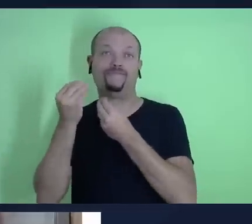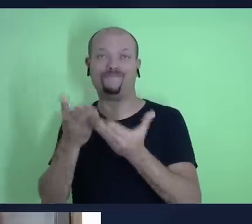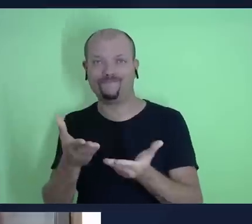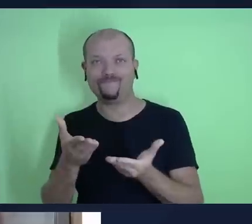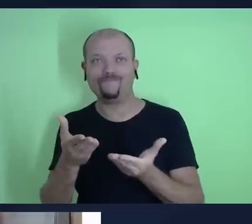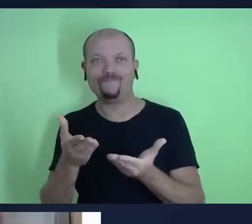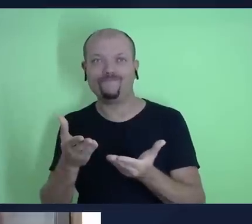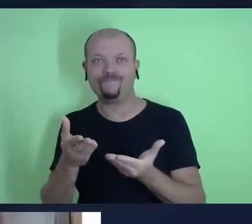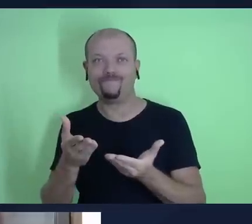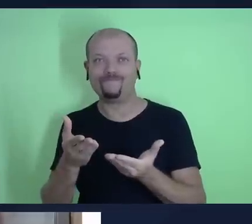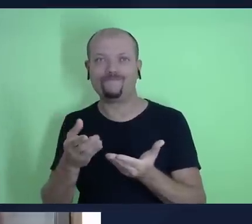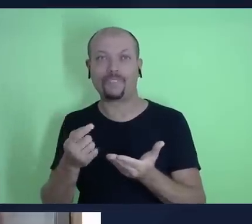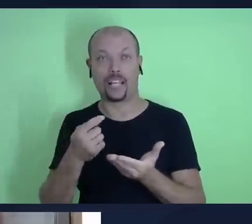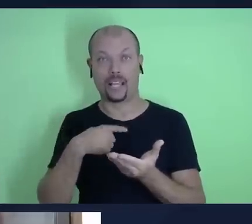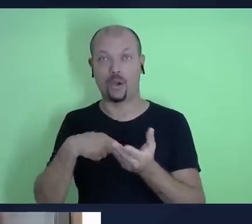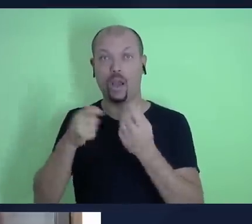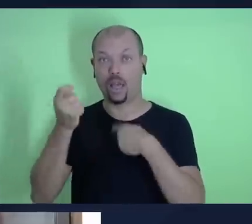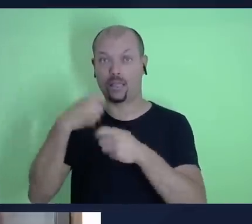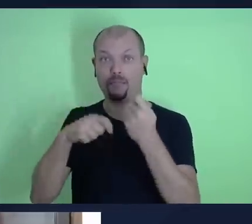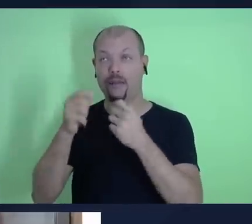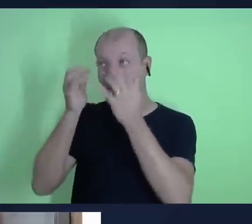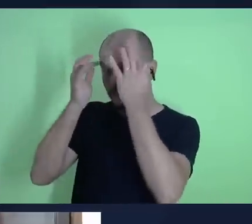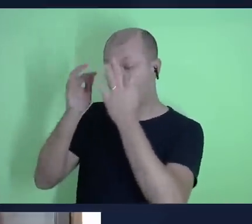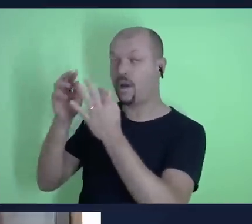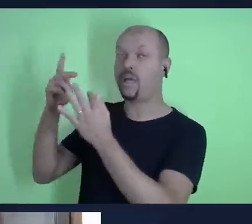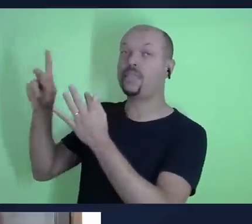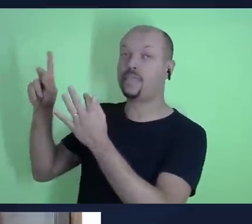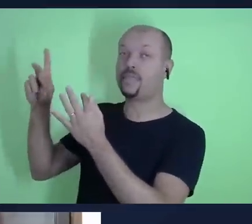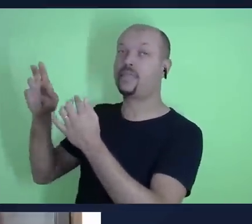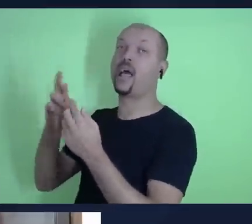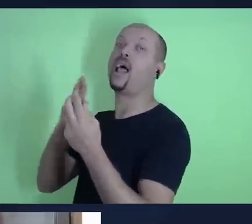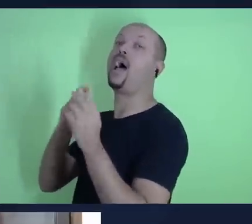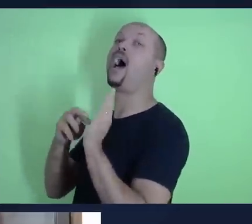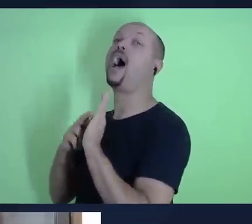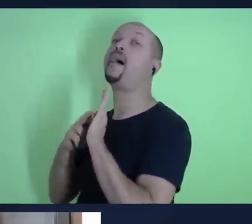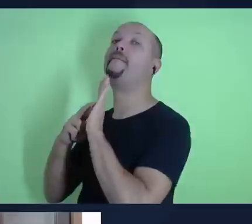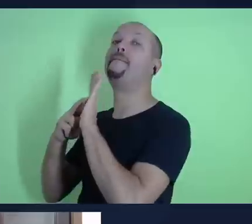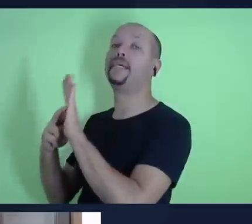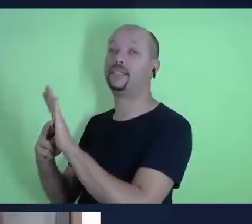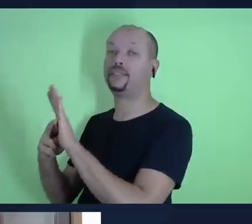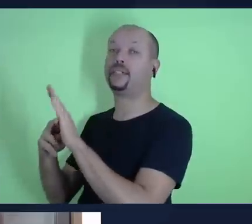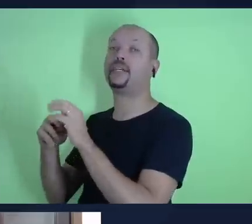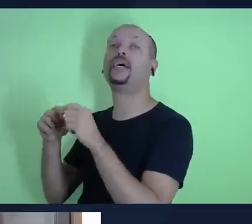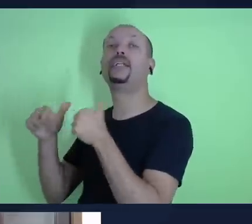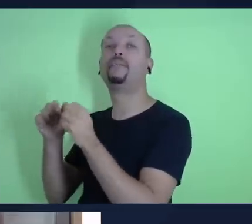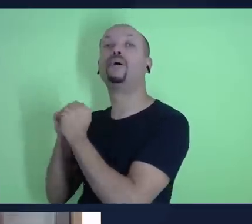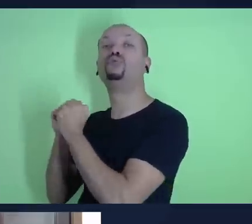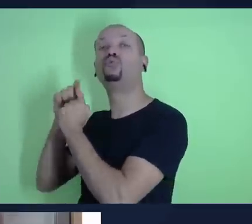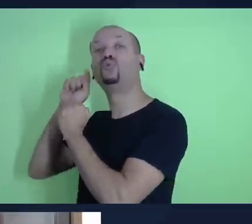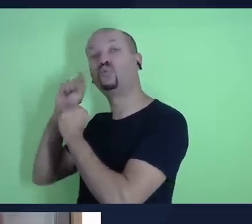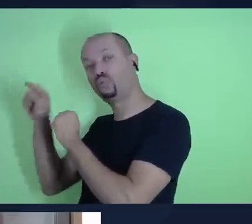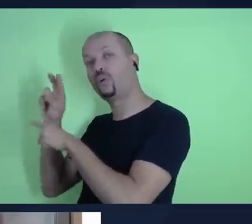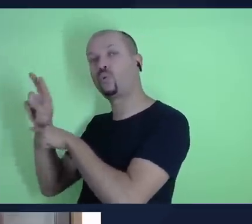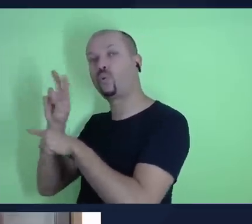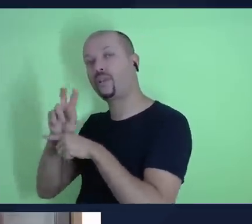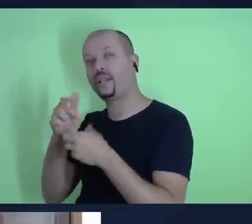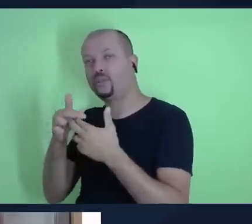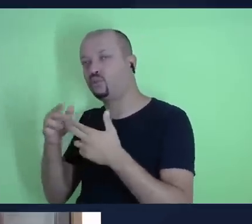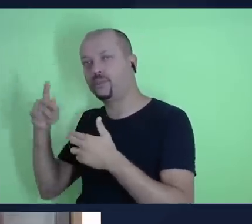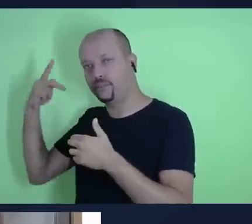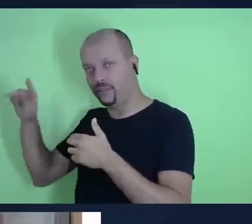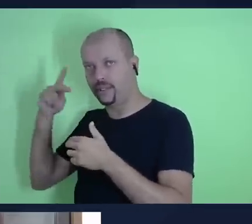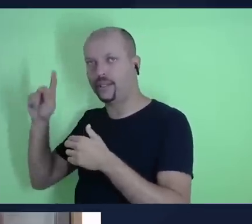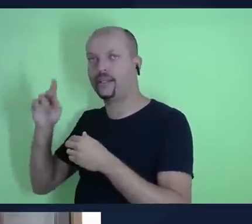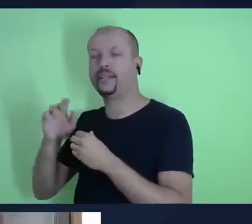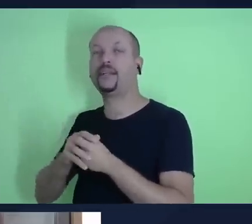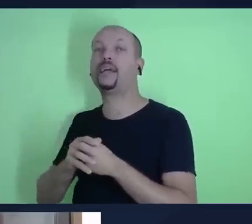eu como administrador fiel dele como representante dele que trabalho junto a ele para cuidar desses recursos compete